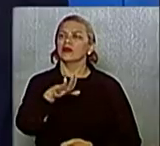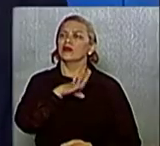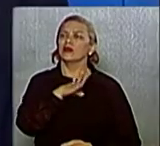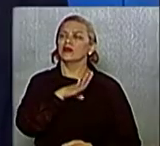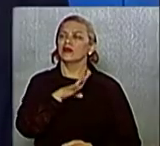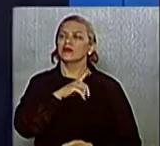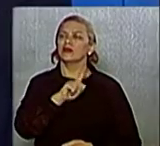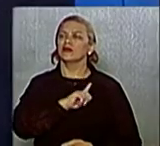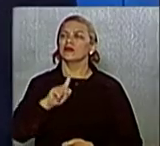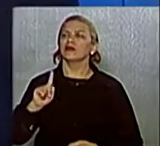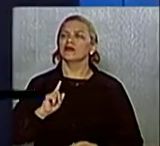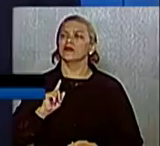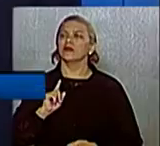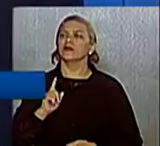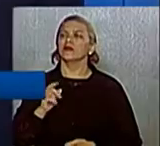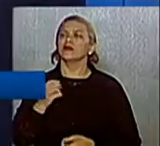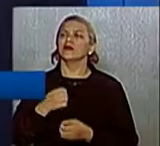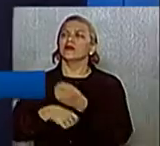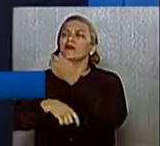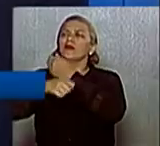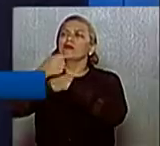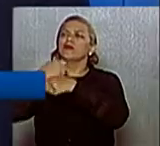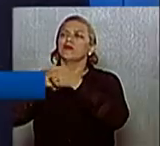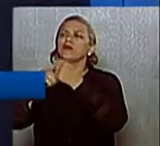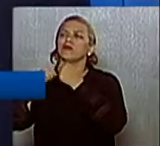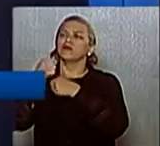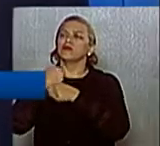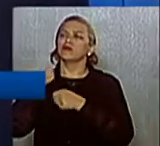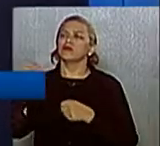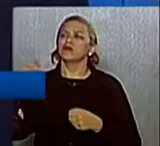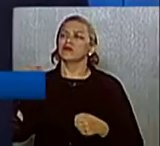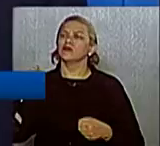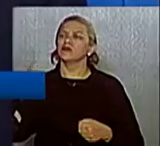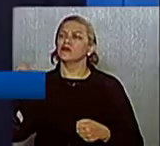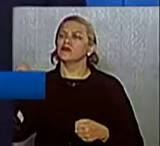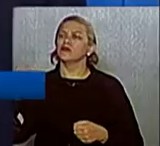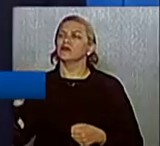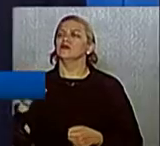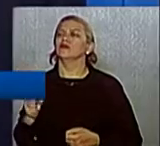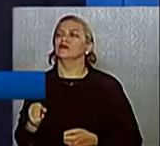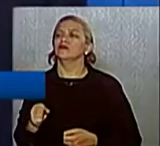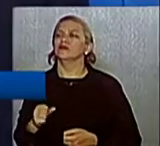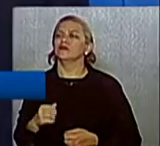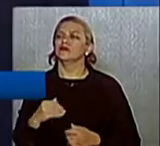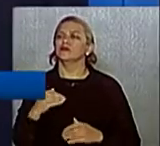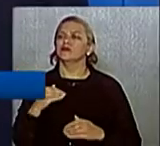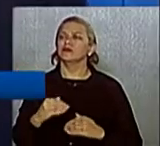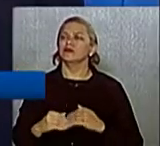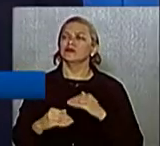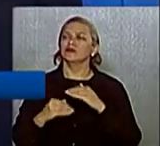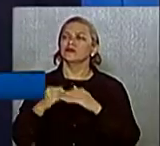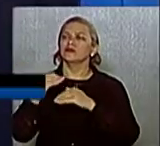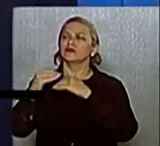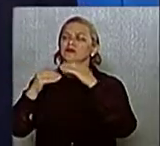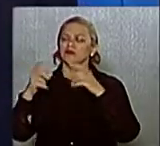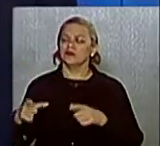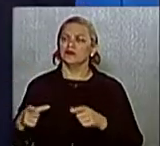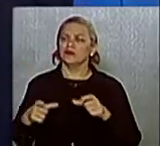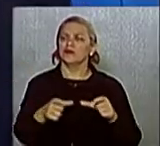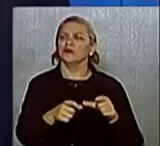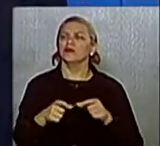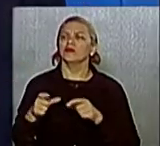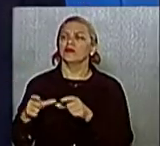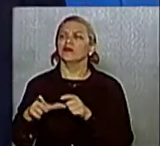últimos 40 anos, veio lançando loteamentos em cima de loteamentos. E hoje nós temos